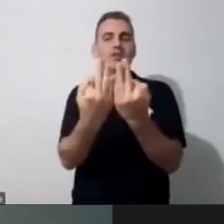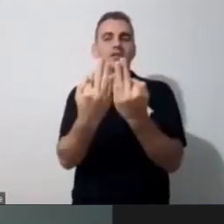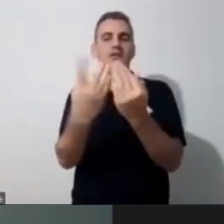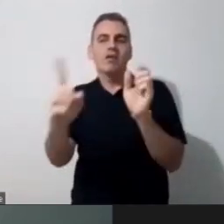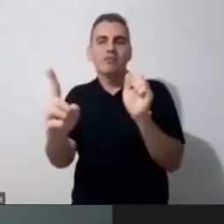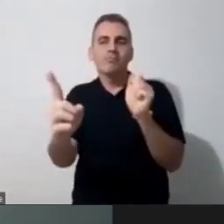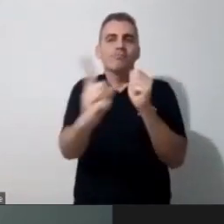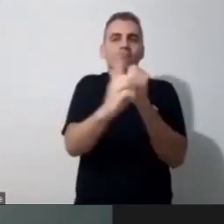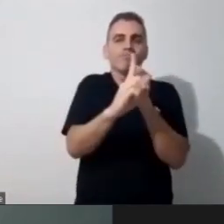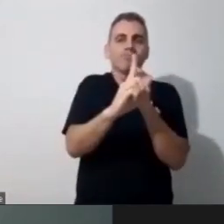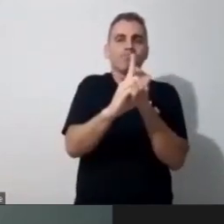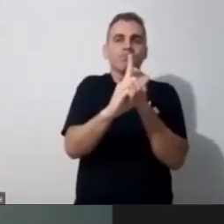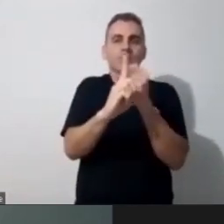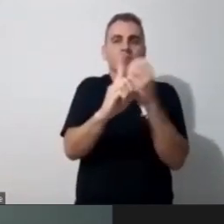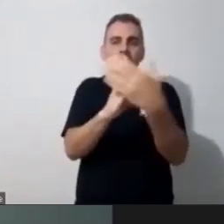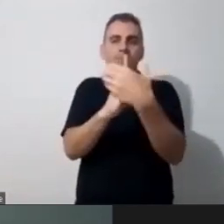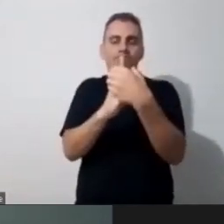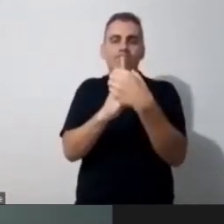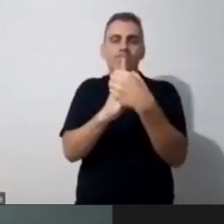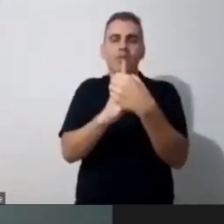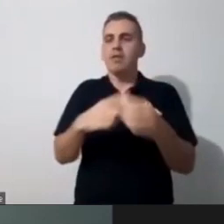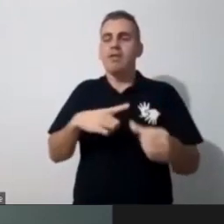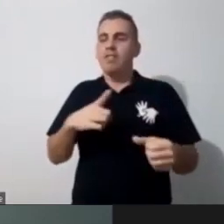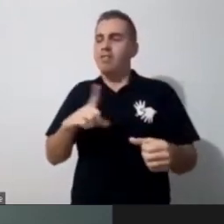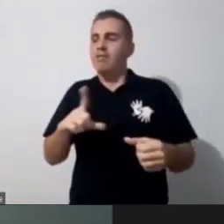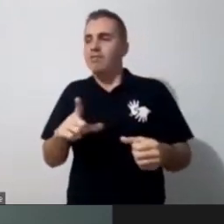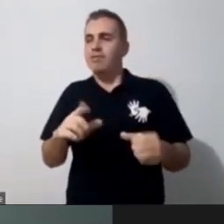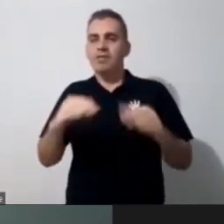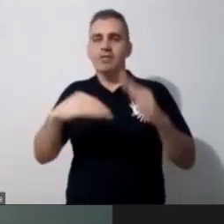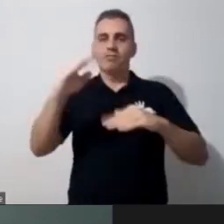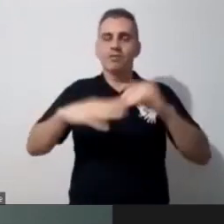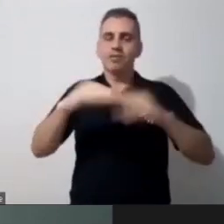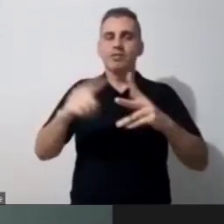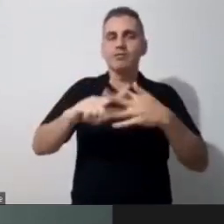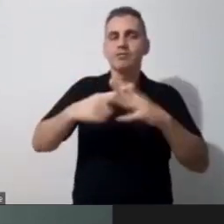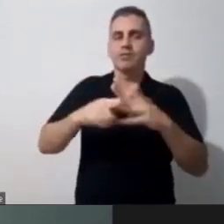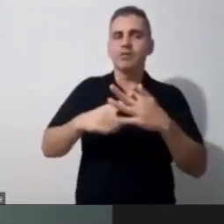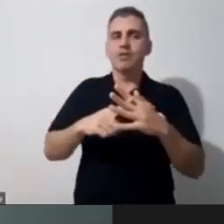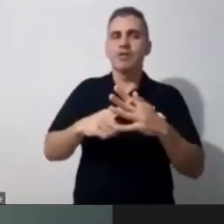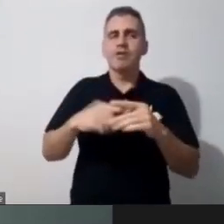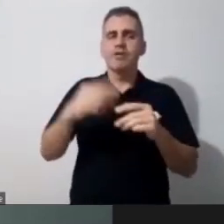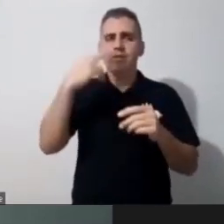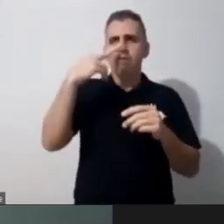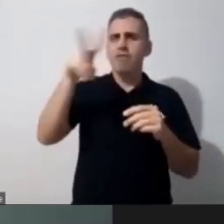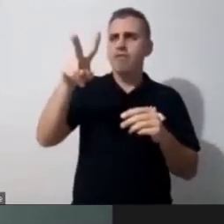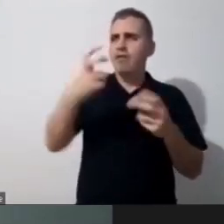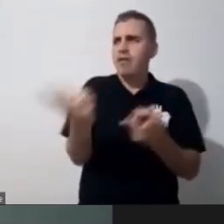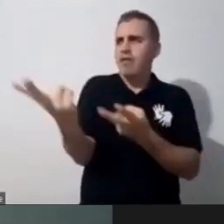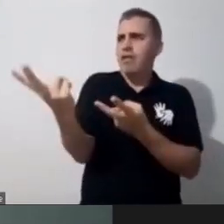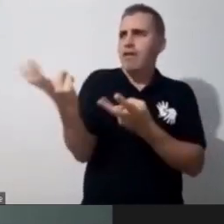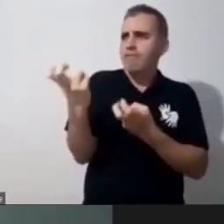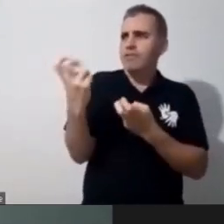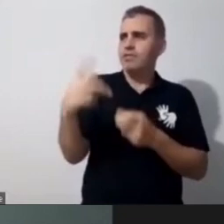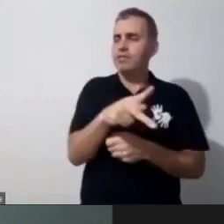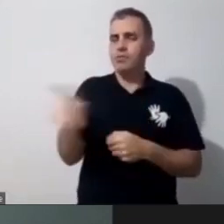já está sendo desprovida das atividades por não ter a ferramenta e recebe, então, a visita, né, desse professor